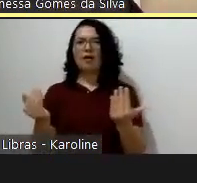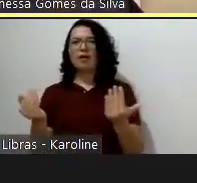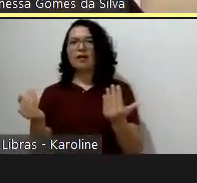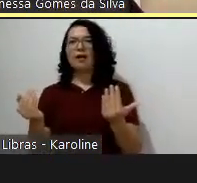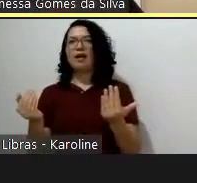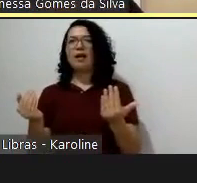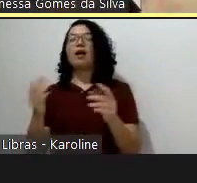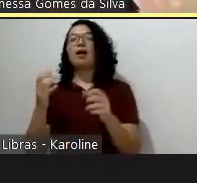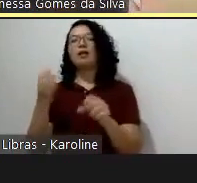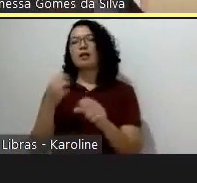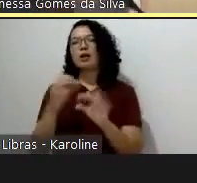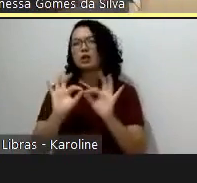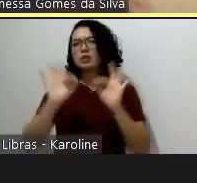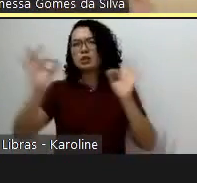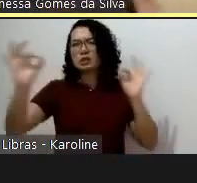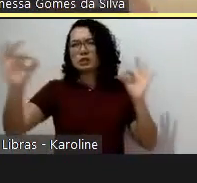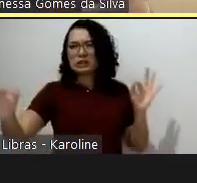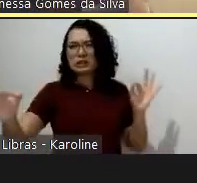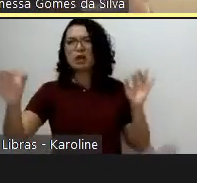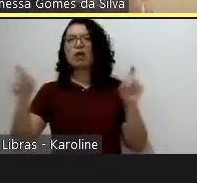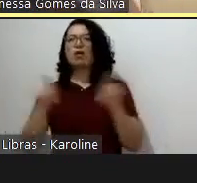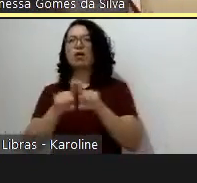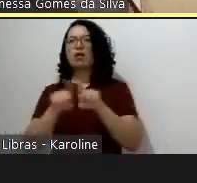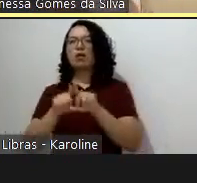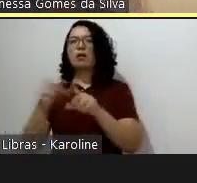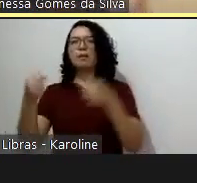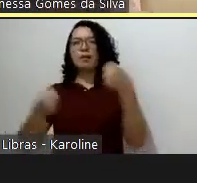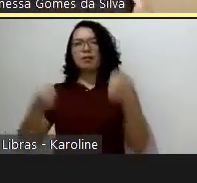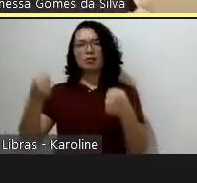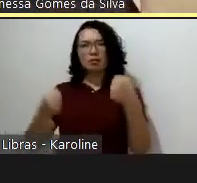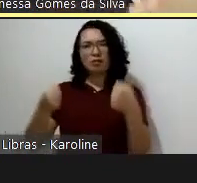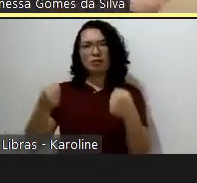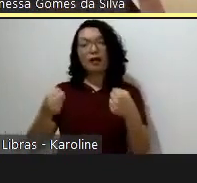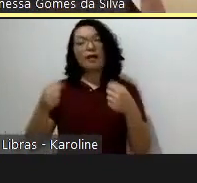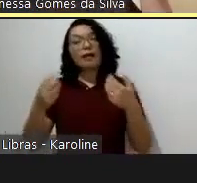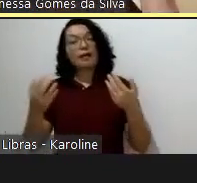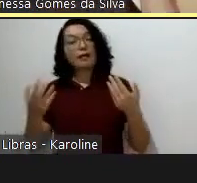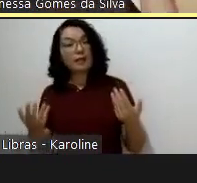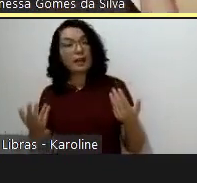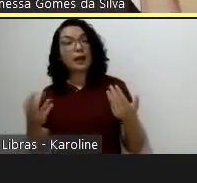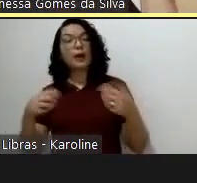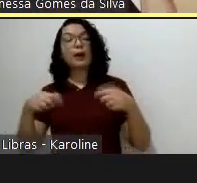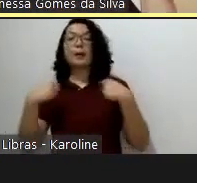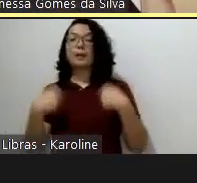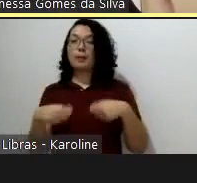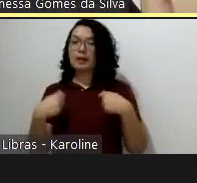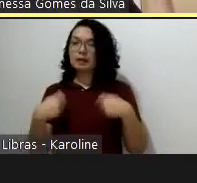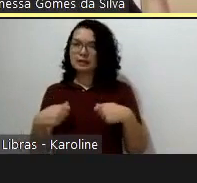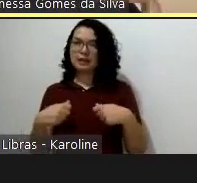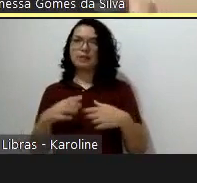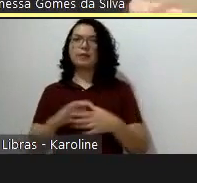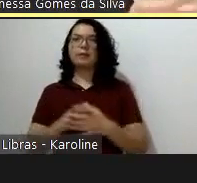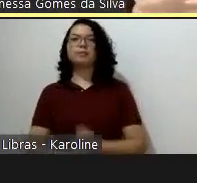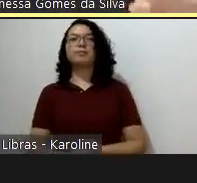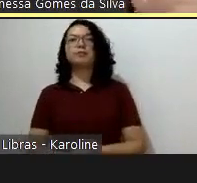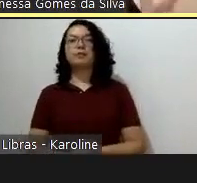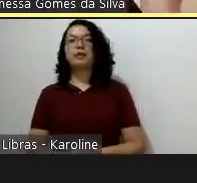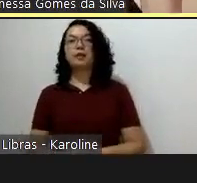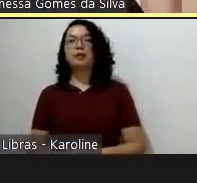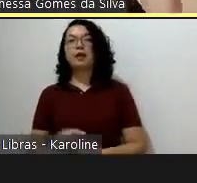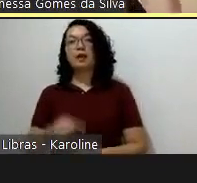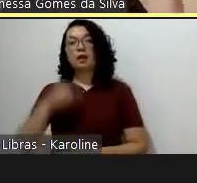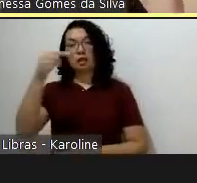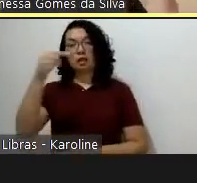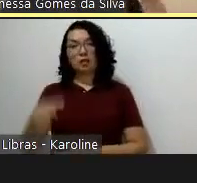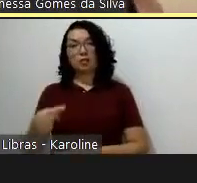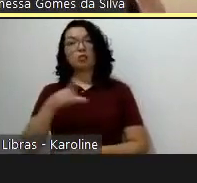vezes até. Então, assim é uma forma de se tornar um pouco mais palpável a comunicação de resultado. Bom, e aí tinha a